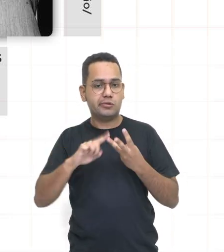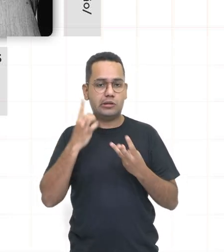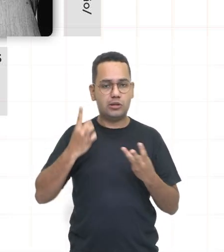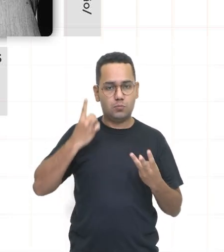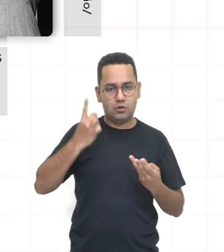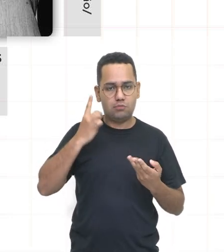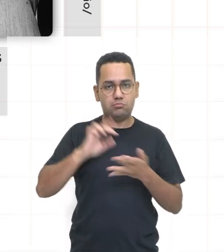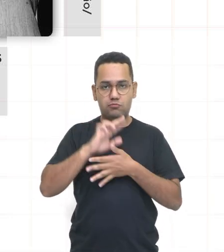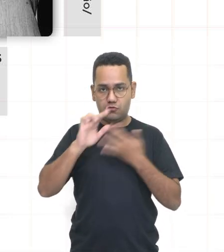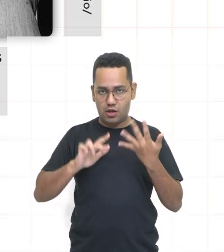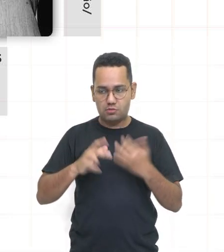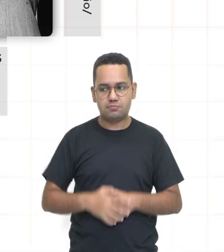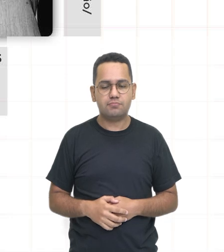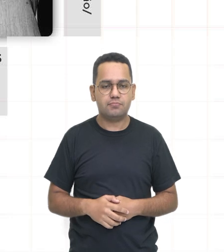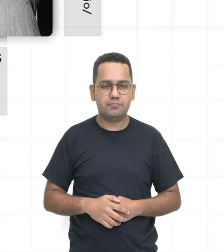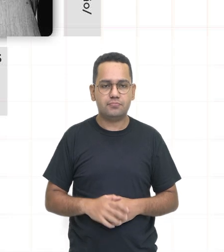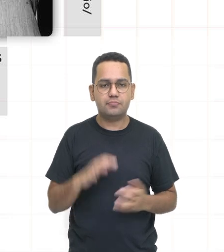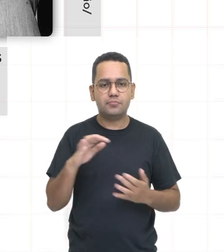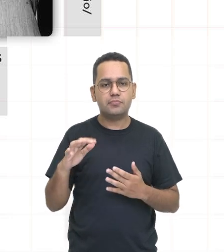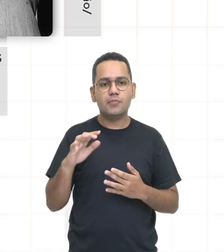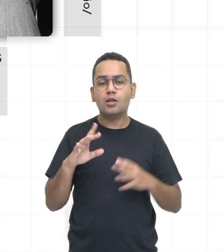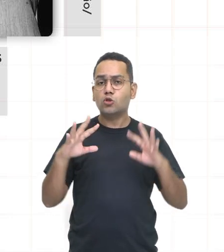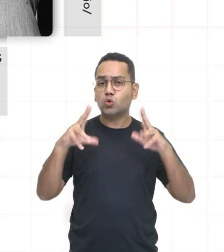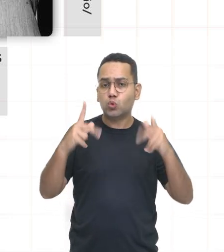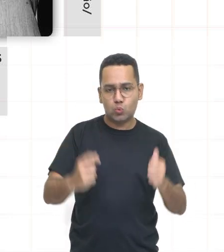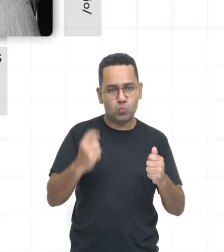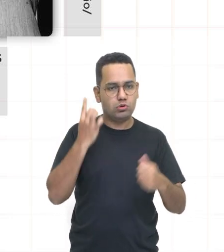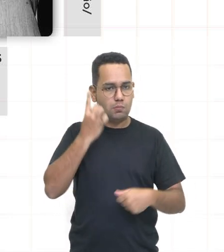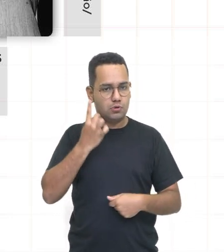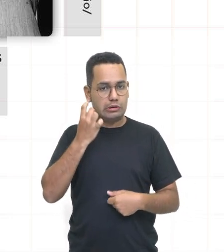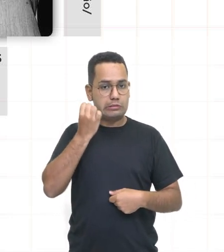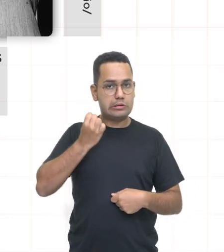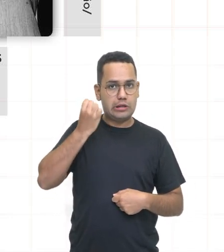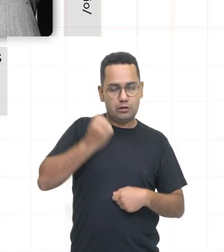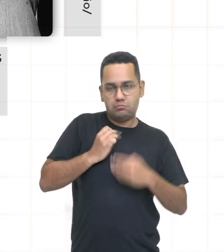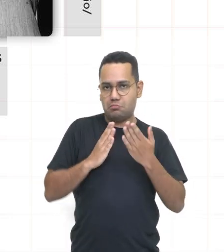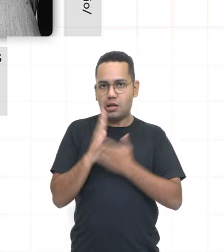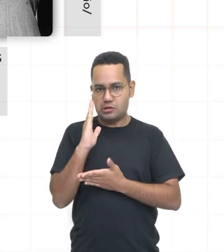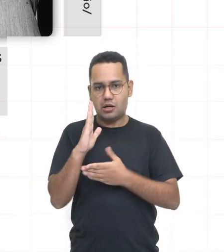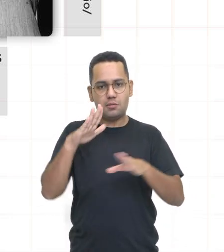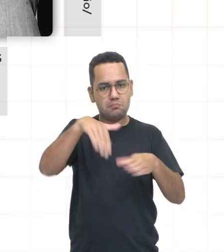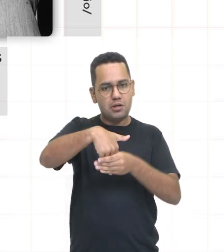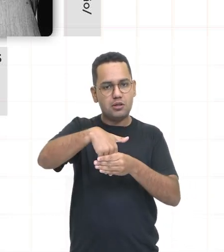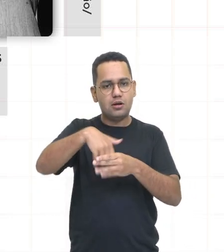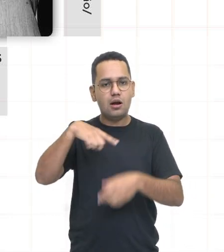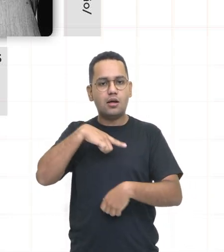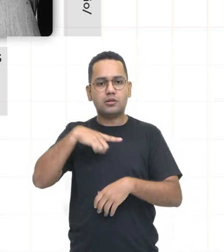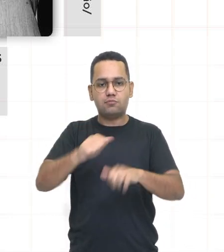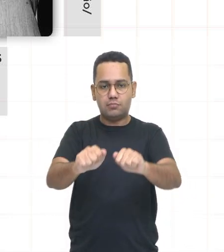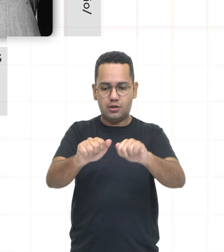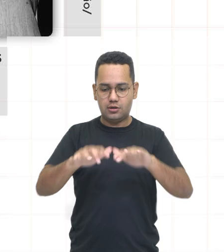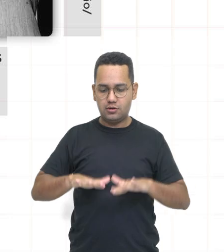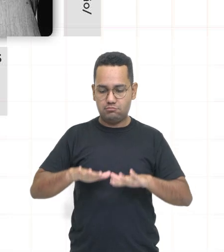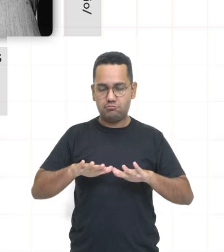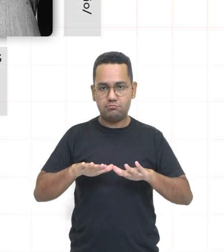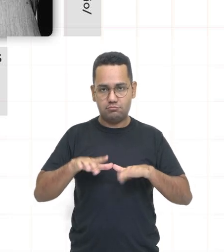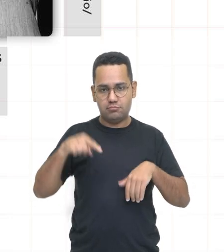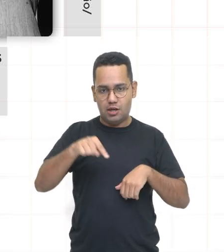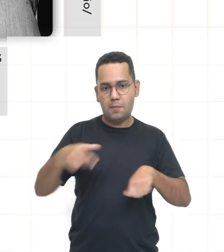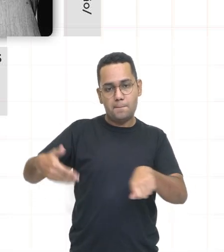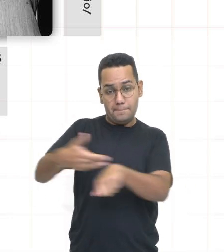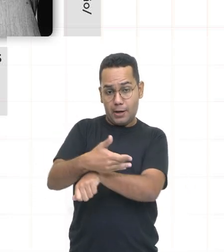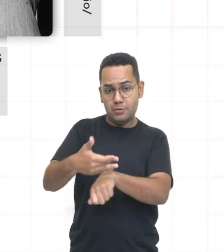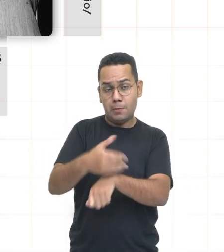deputados. Adiante. Todos os deputados senadores eleitos também compuseram a Assembleia Nacional